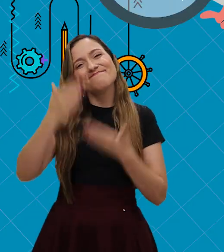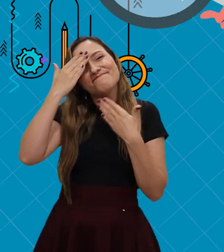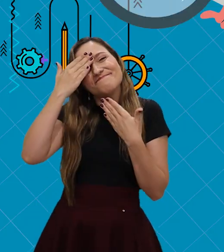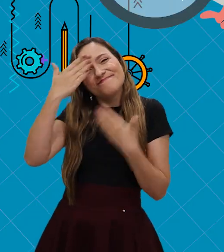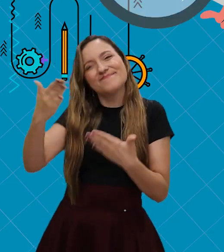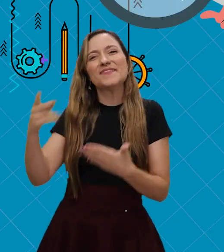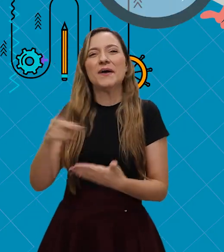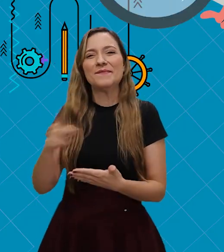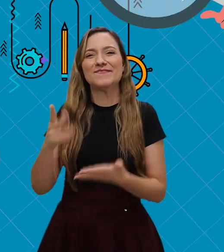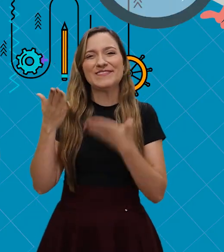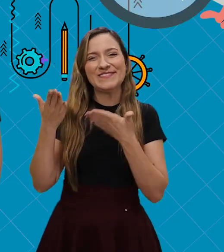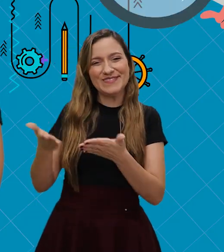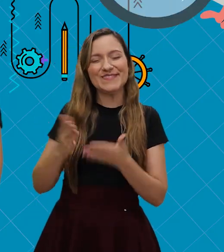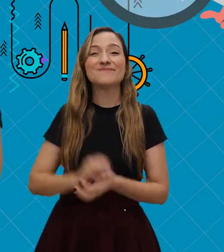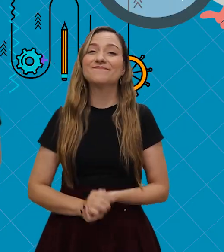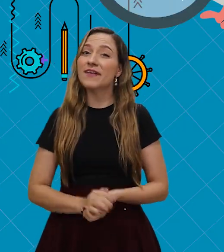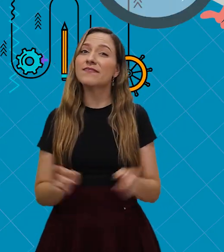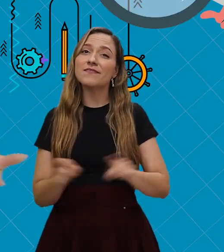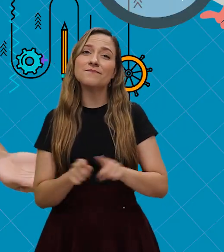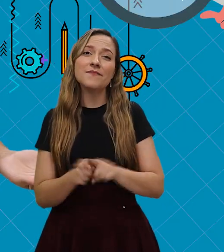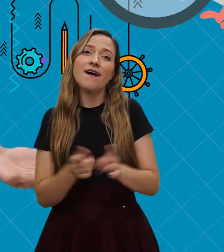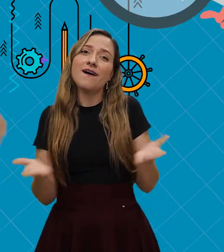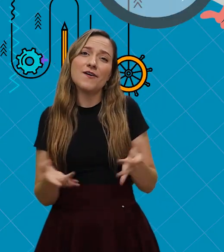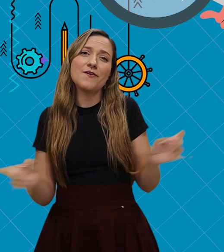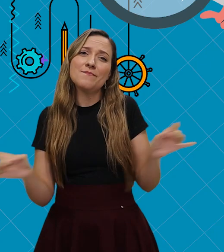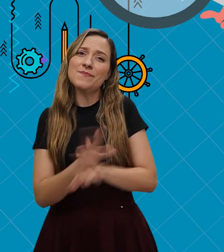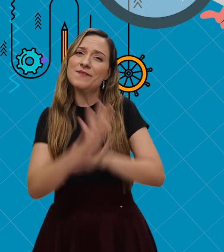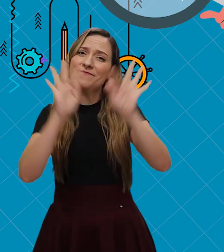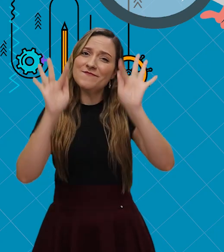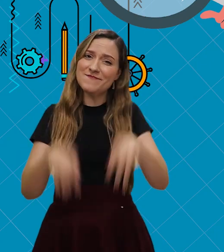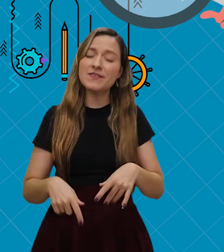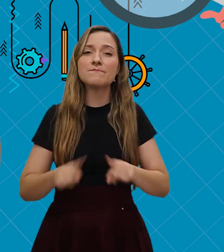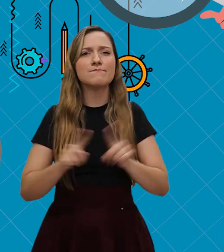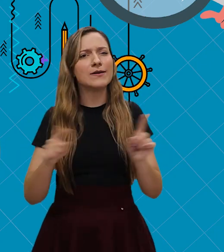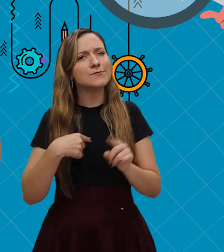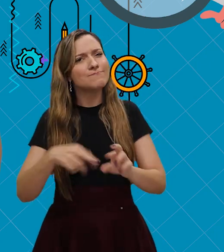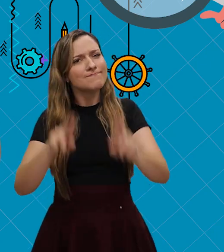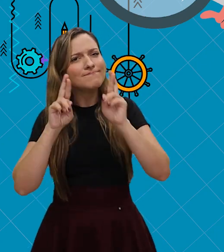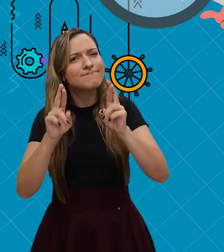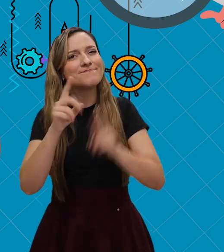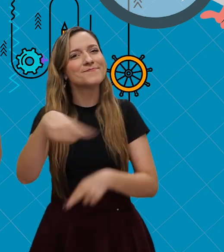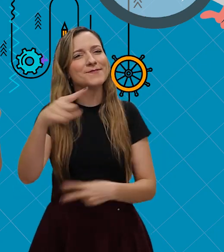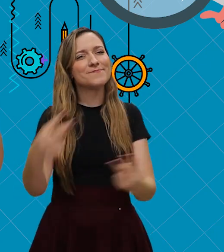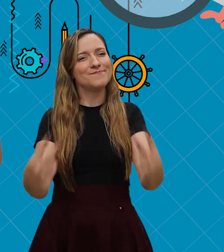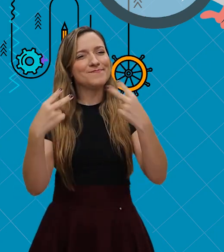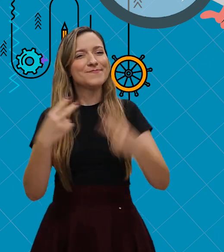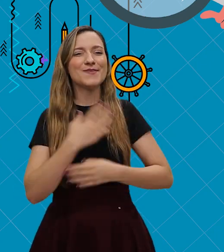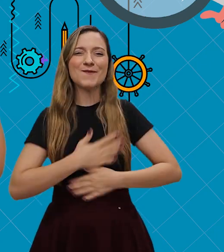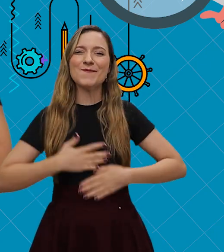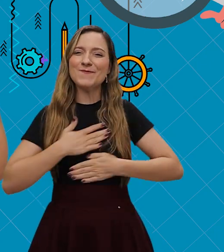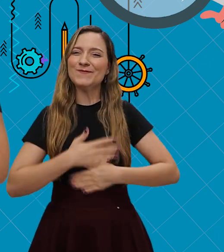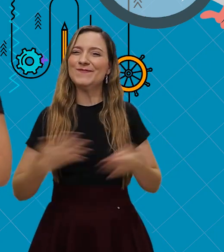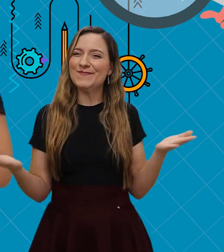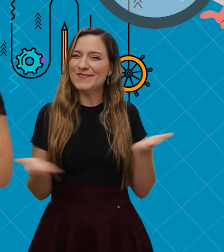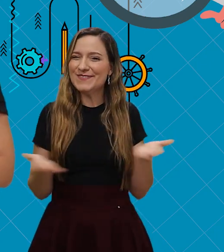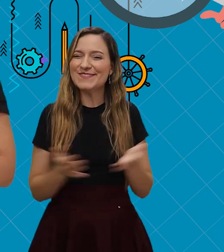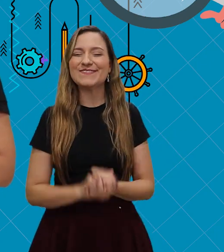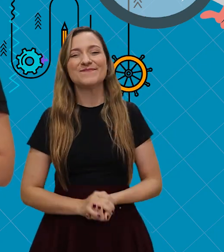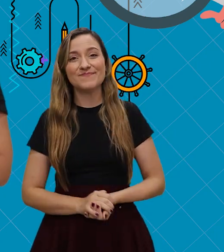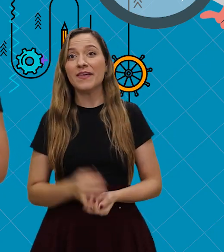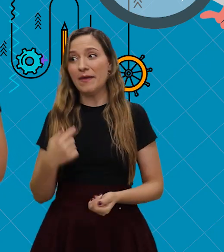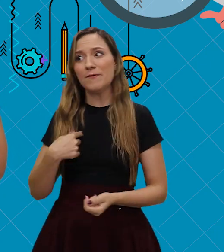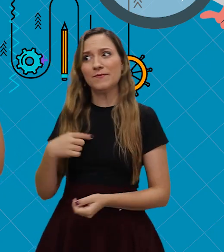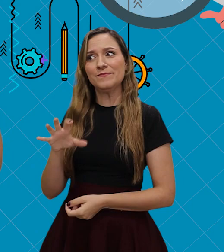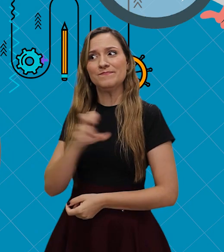Obrigada, professor Andriele! Estamos chegando ao fim! Mas espero que tenham gostado do nosso programa de hoje! Olha, eu